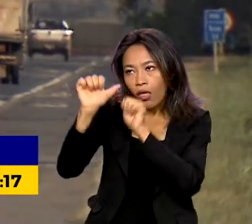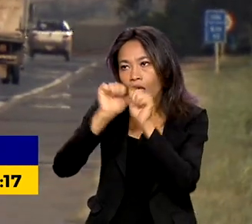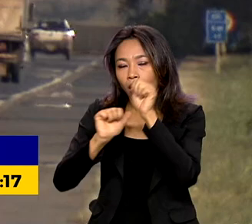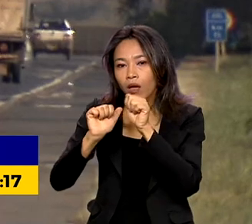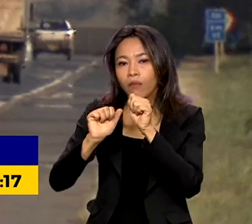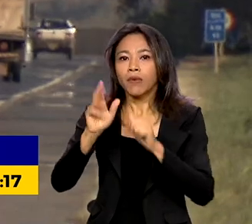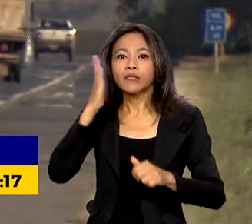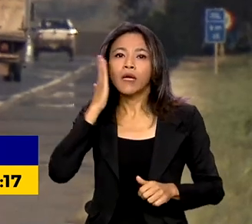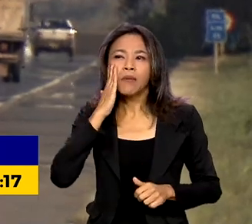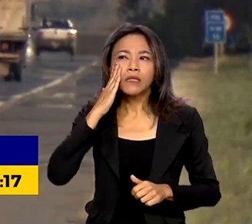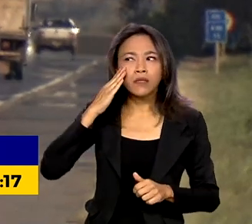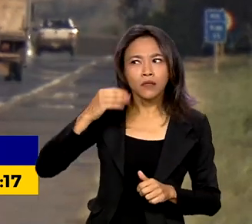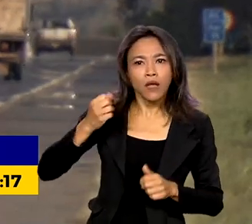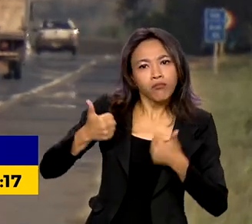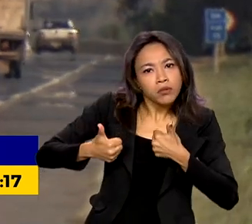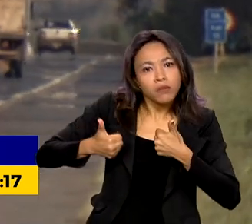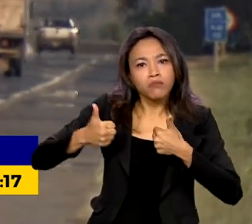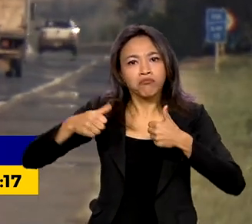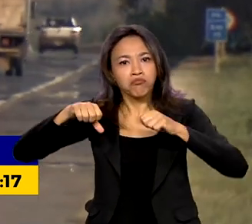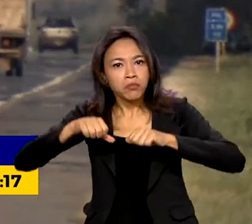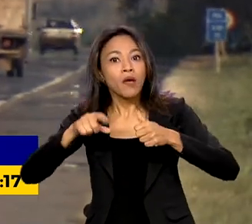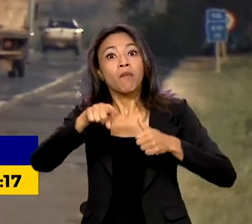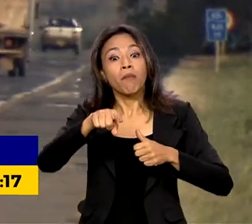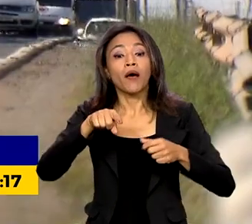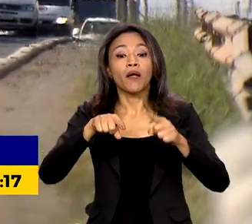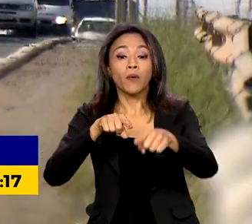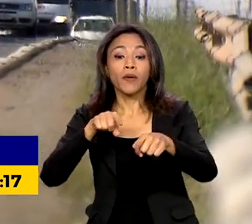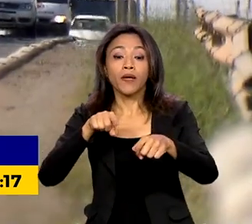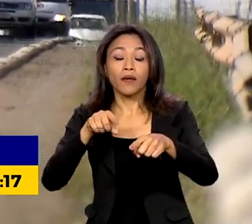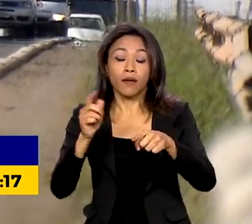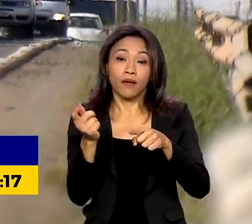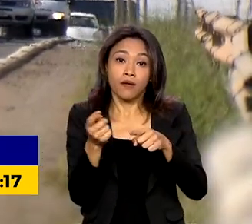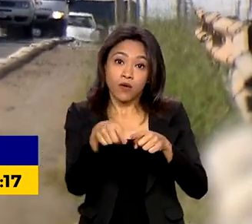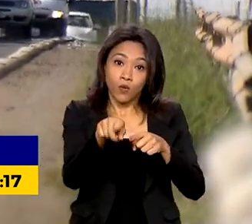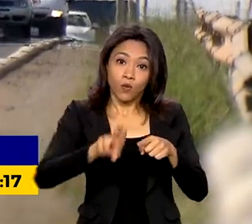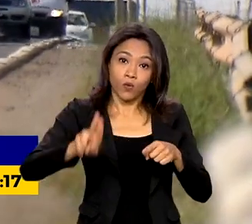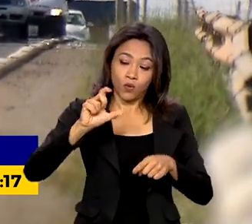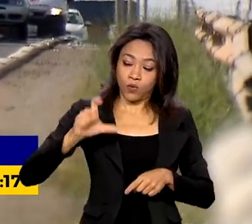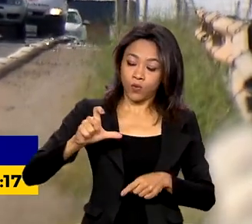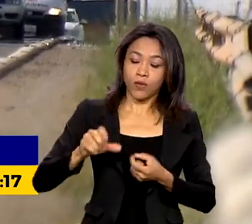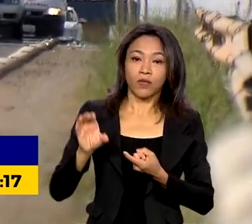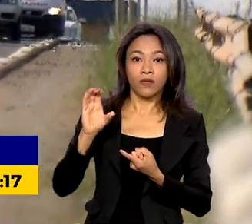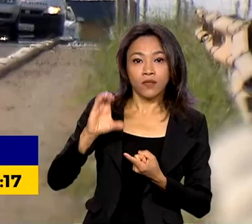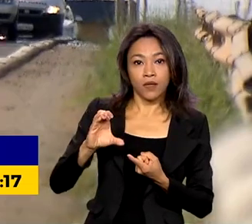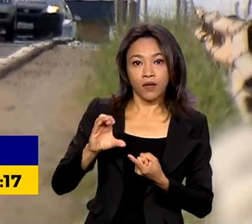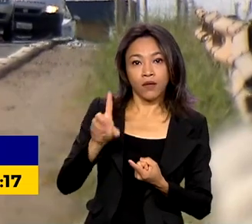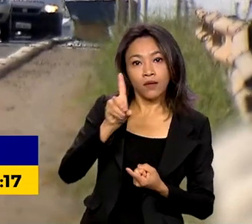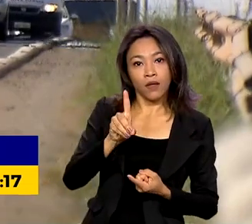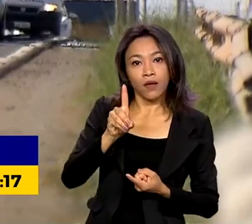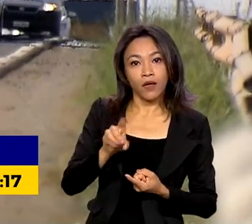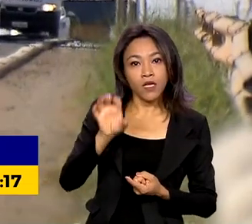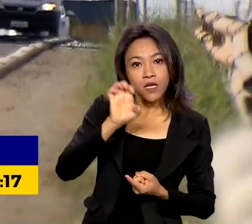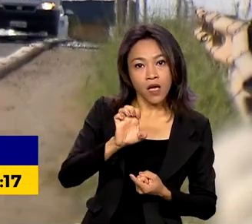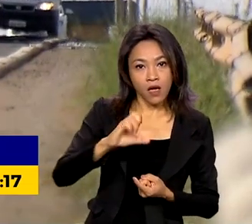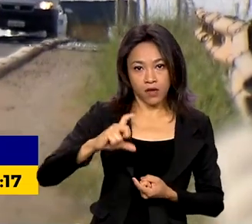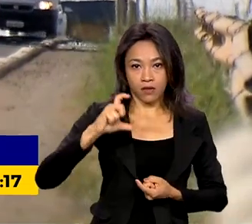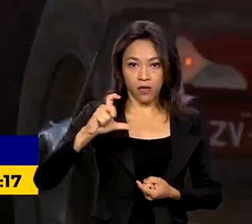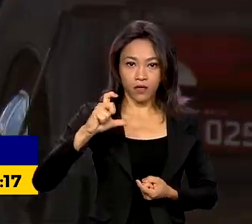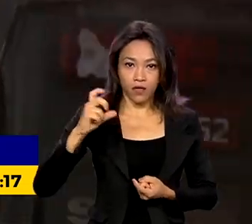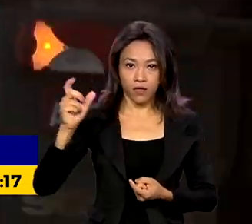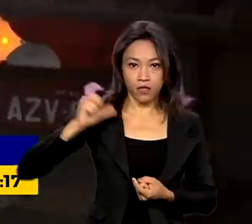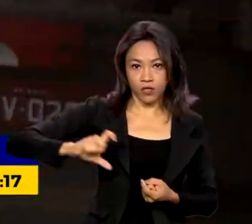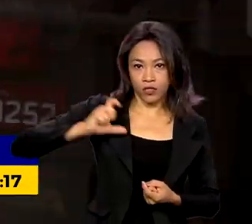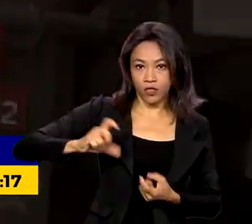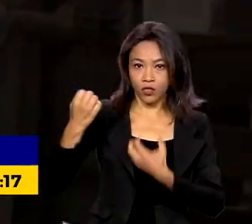para os motoristas com carteiras de habilitação das categorias C, D e E. São os profissionais